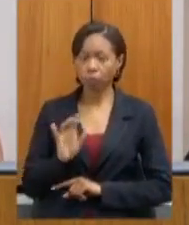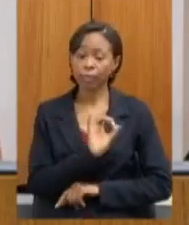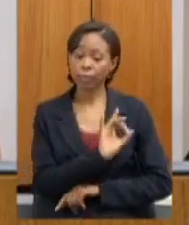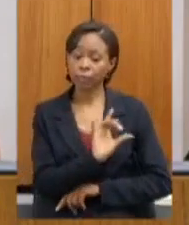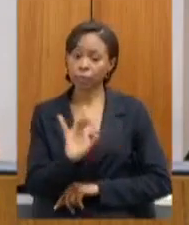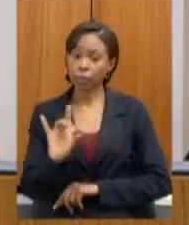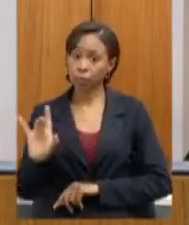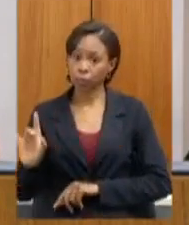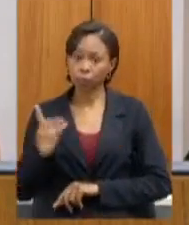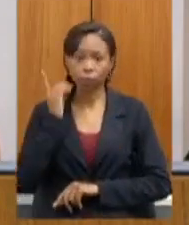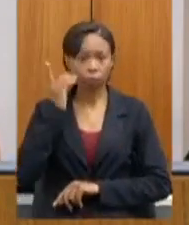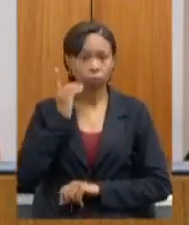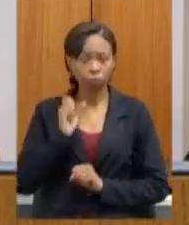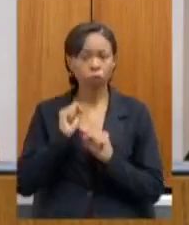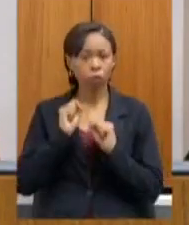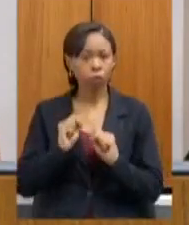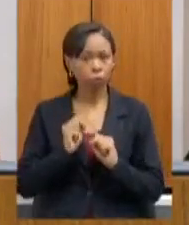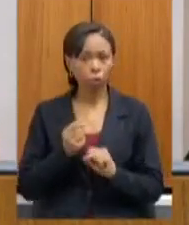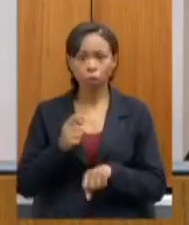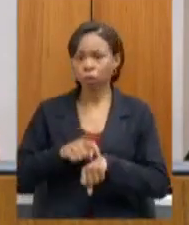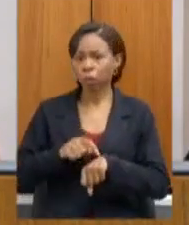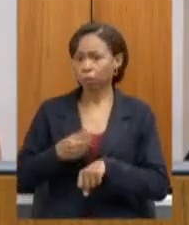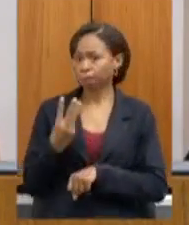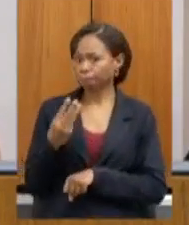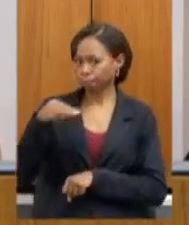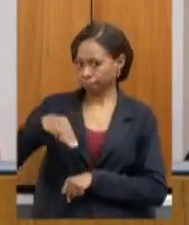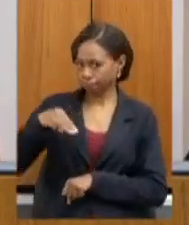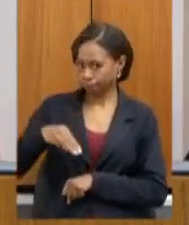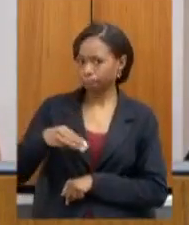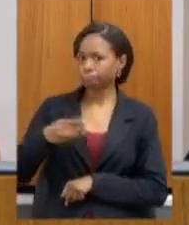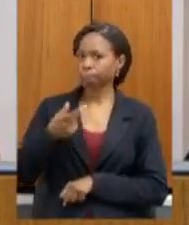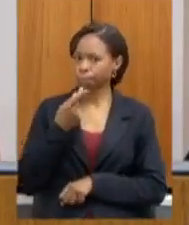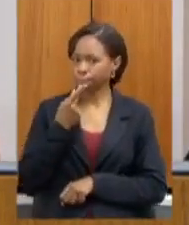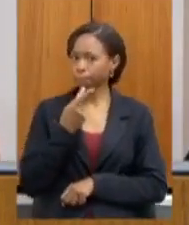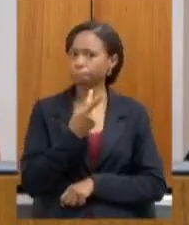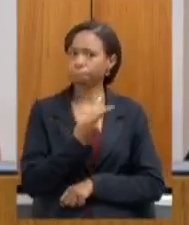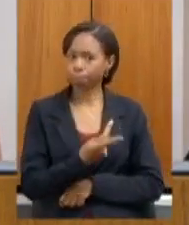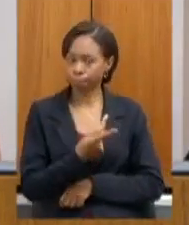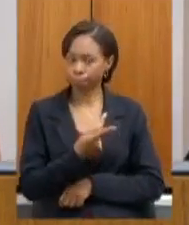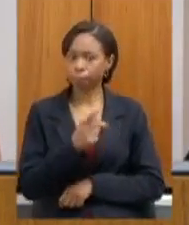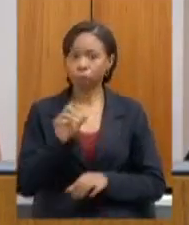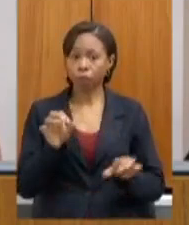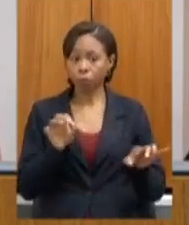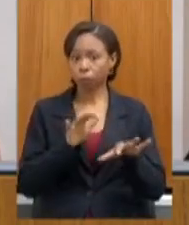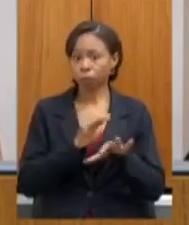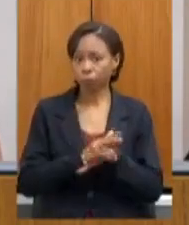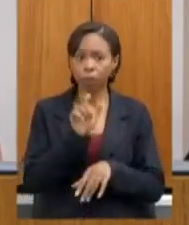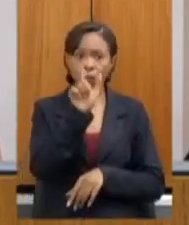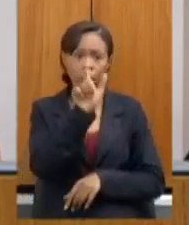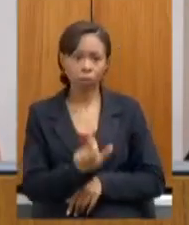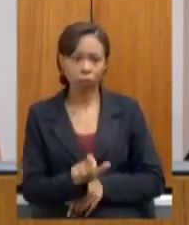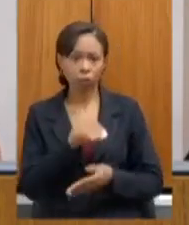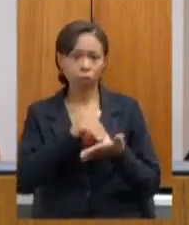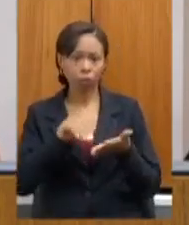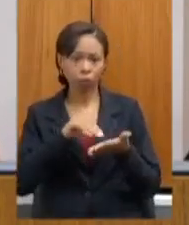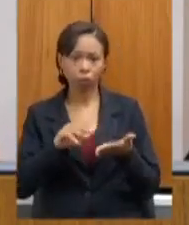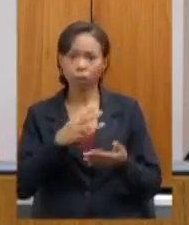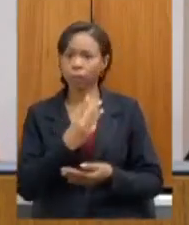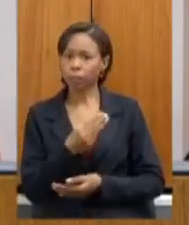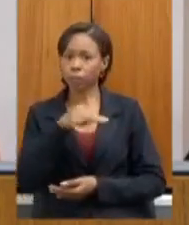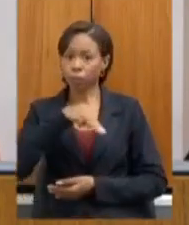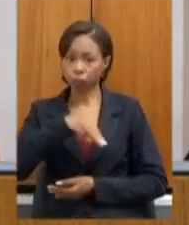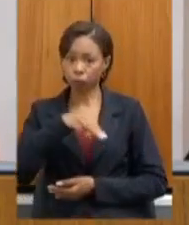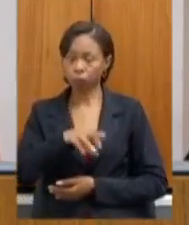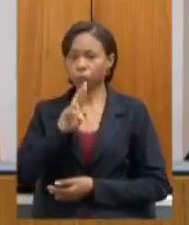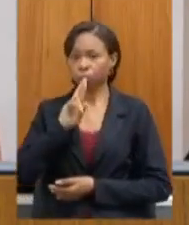uma interpelação pelo prazo de três minutos. Após cada interpelação, a secretária disporá de três minutos para